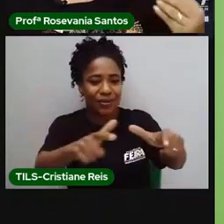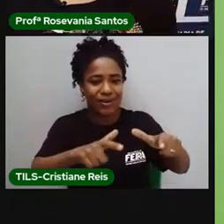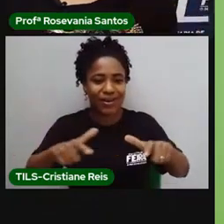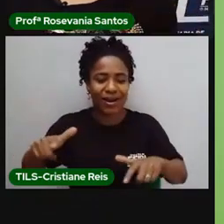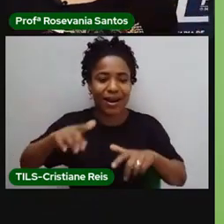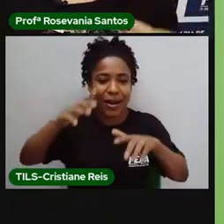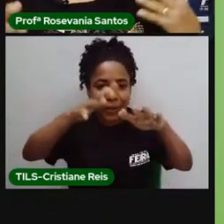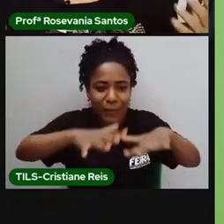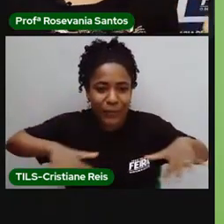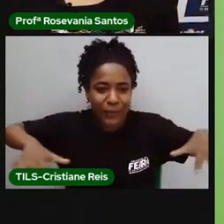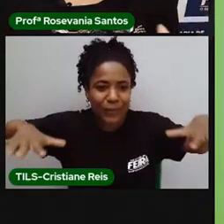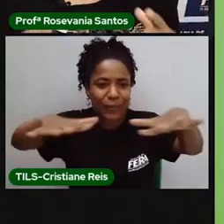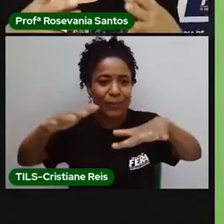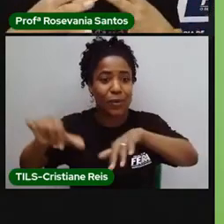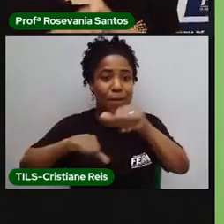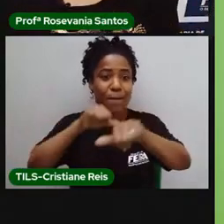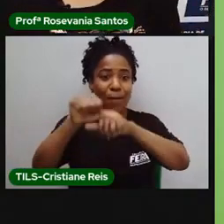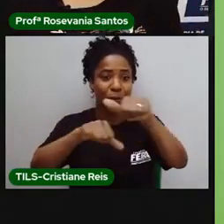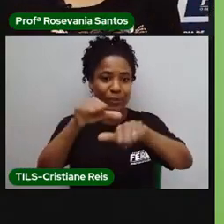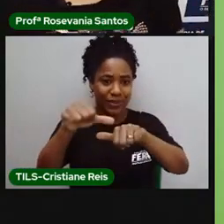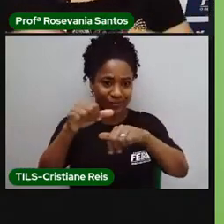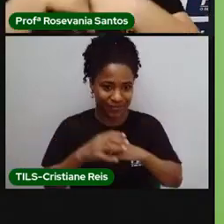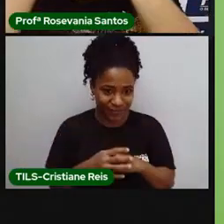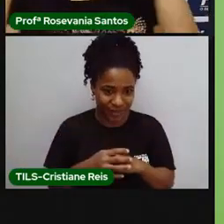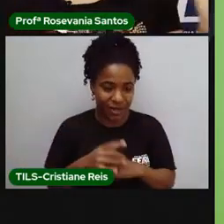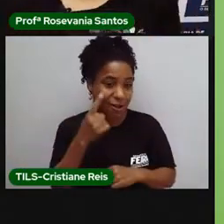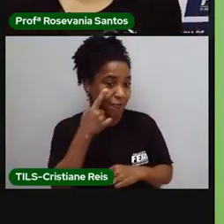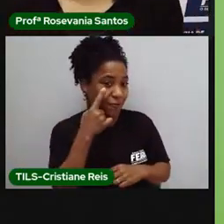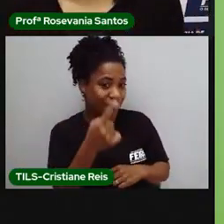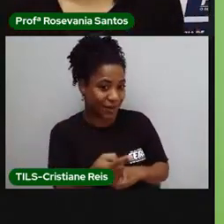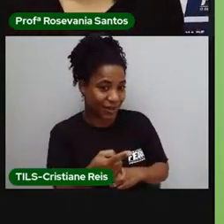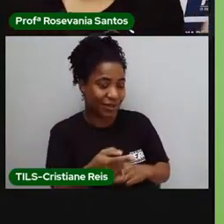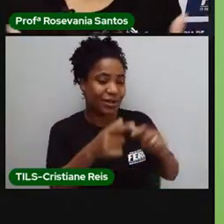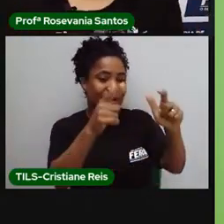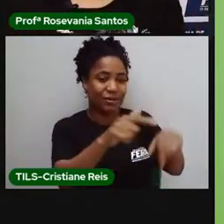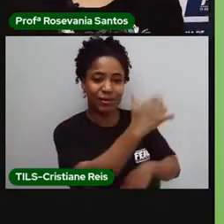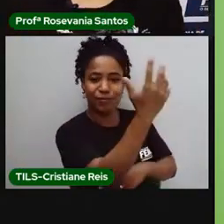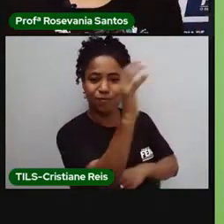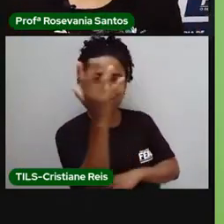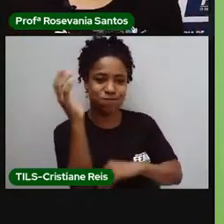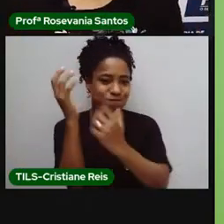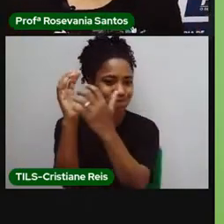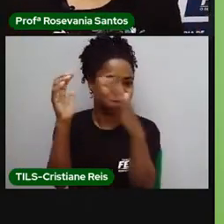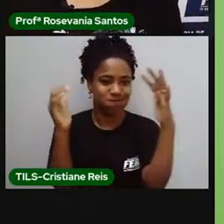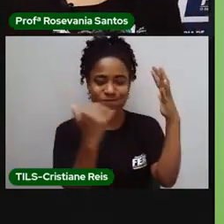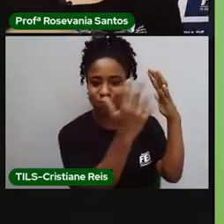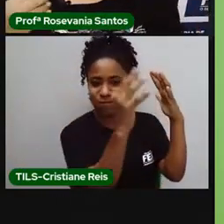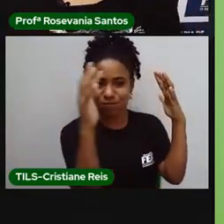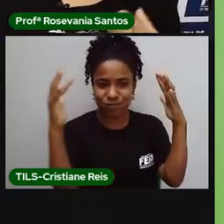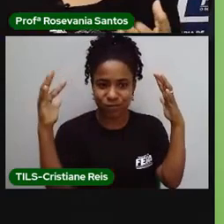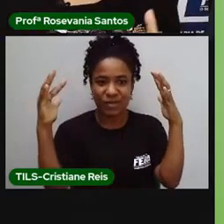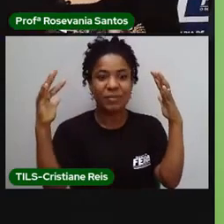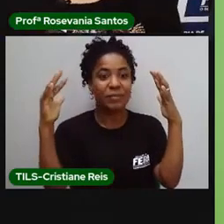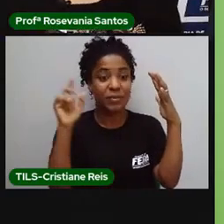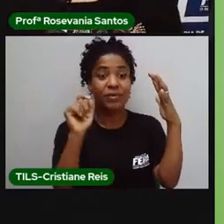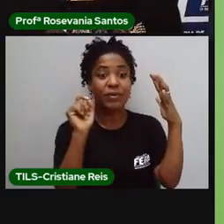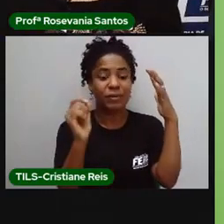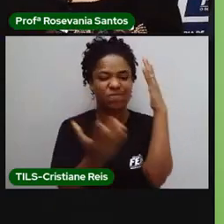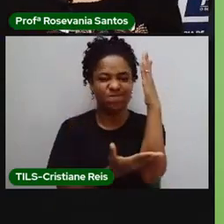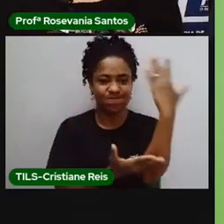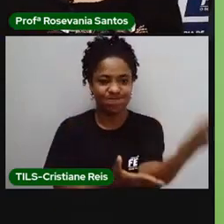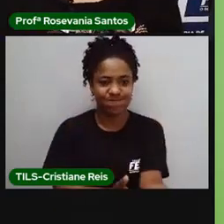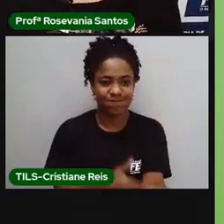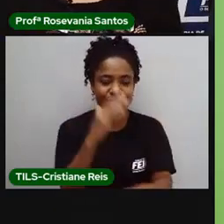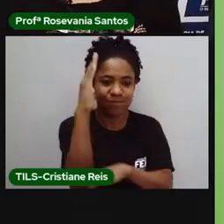de mineração, você vai perceber que o lugar onde vieram de floresta cava-se um buraco enorme para poder achar esses minerais. O ouro, né,